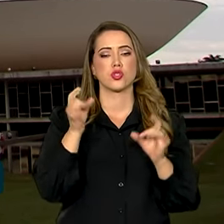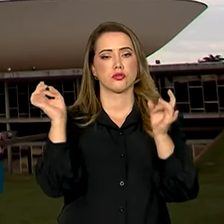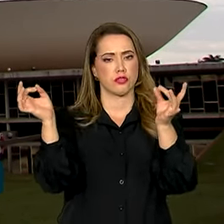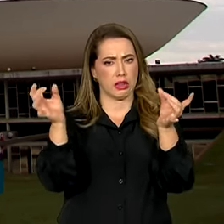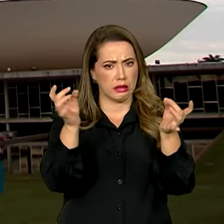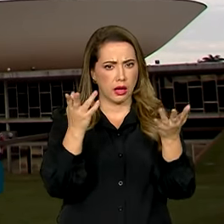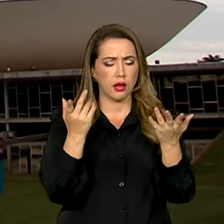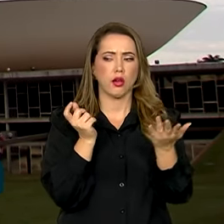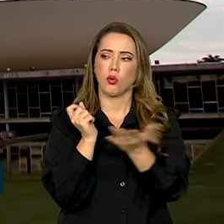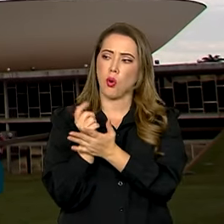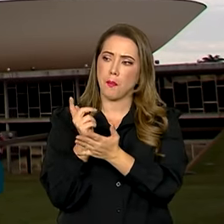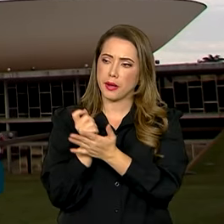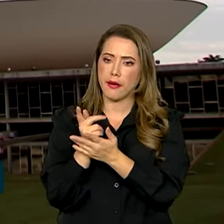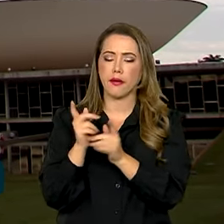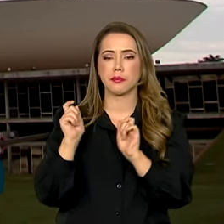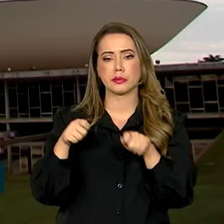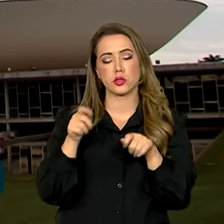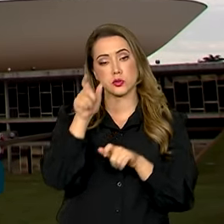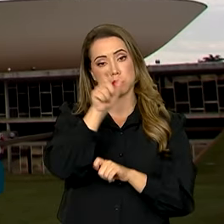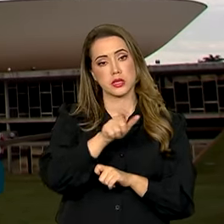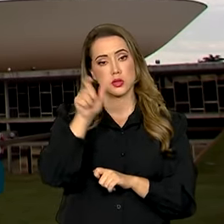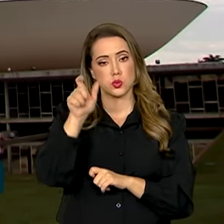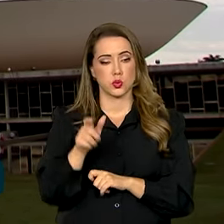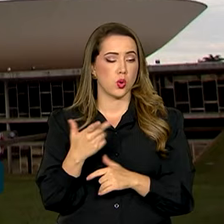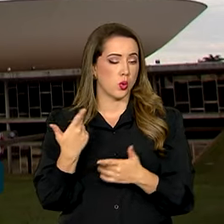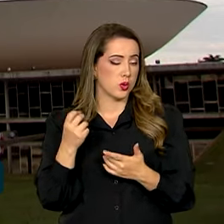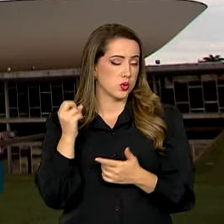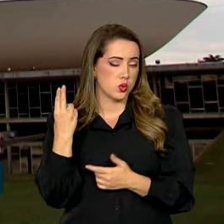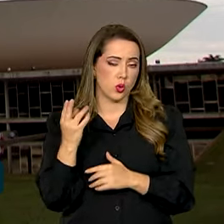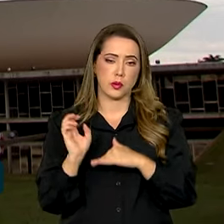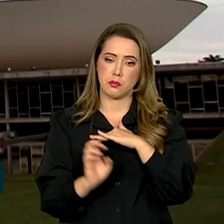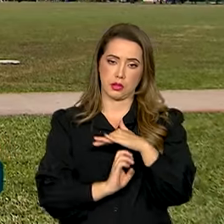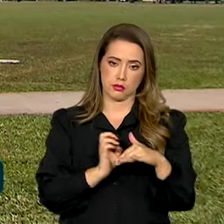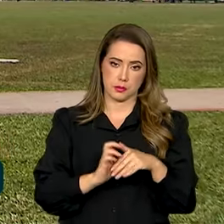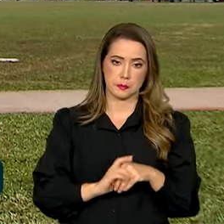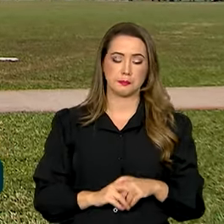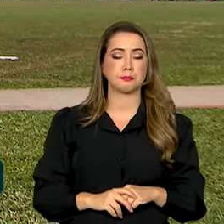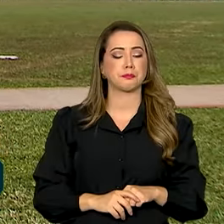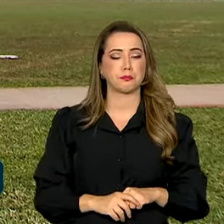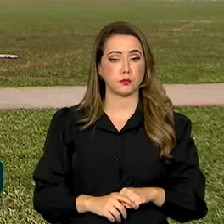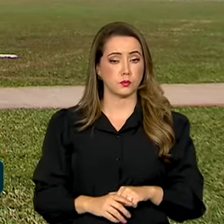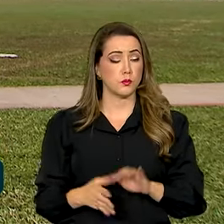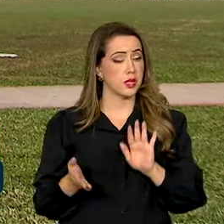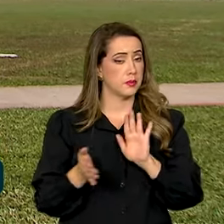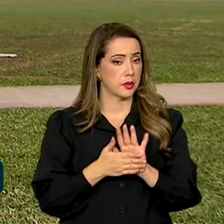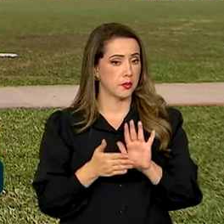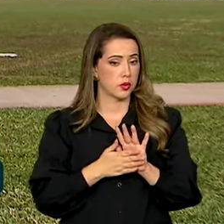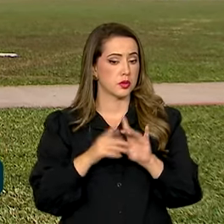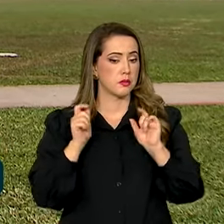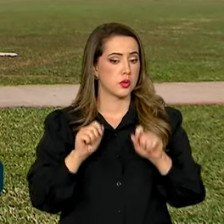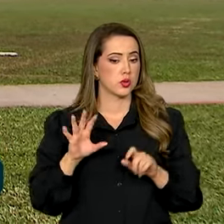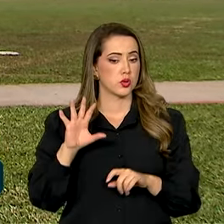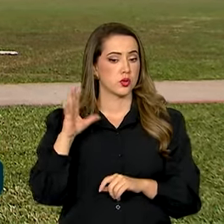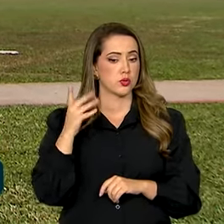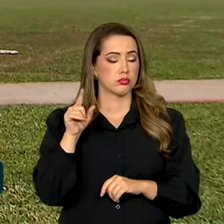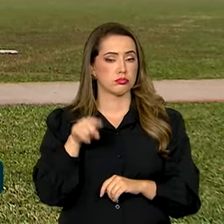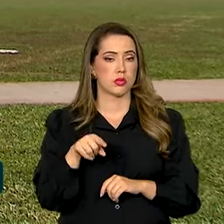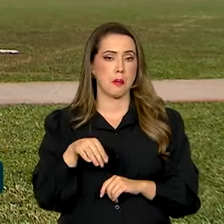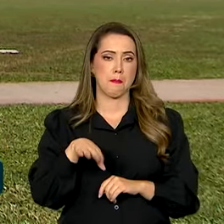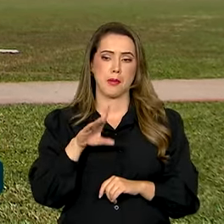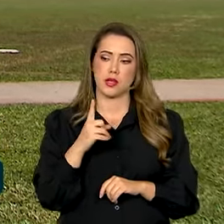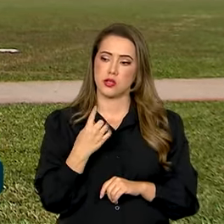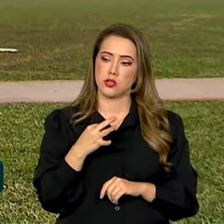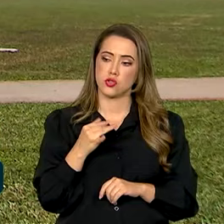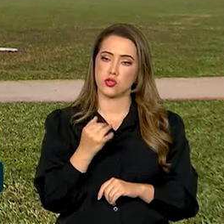que podem ser adquiridos por pessoas físicas ou jurídicas. A proposta pode alcançar mais de um